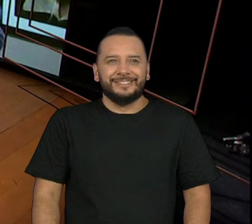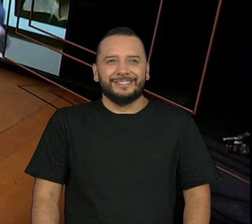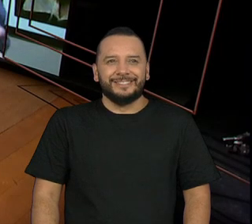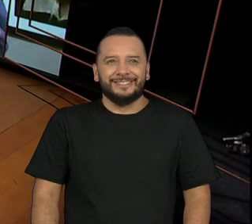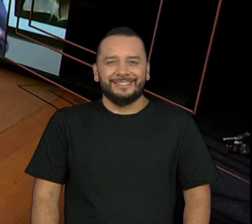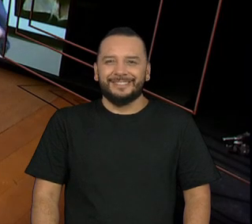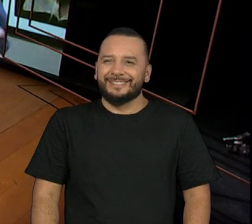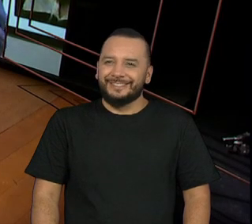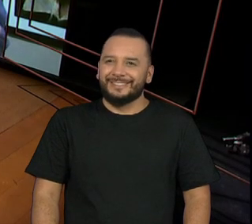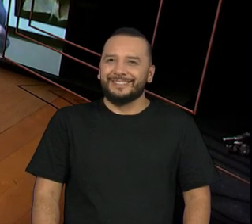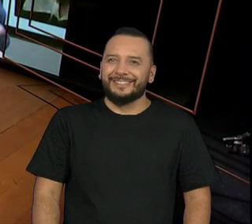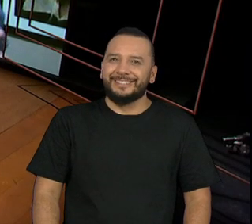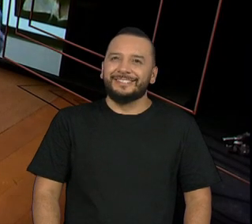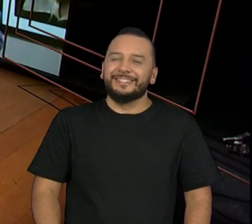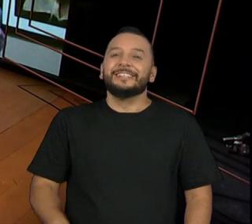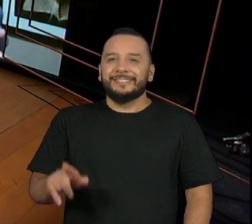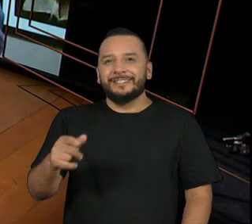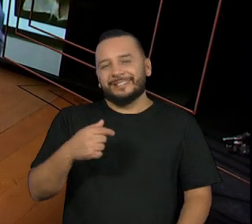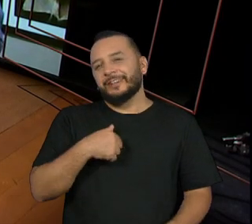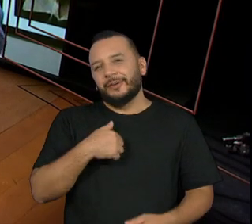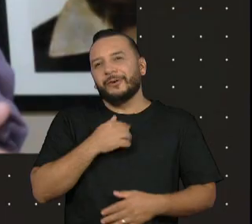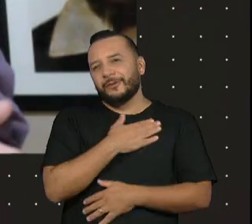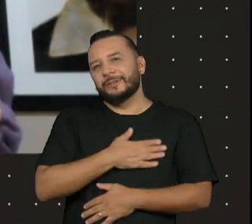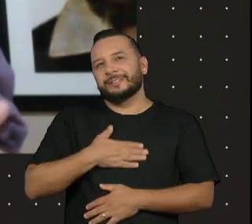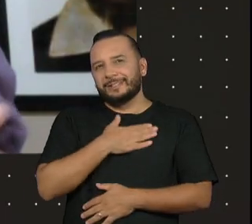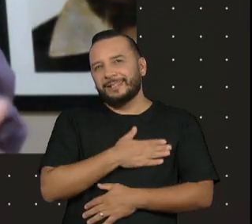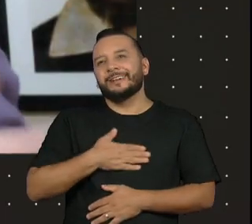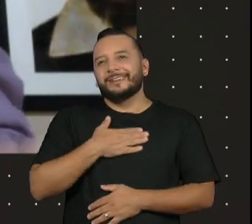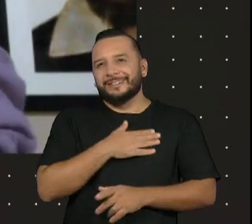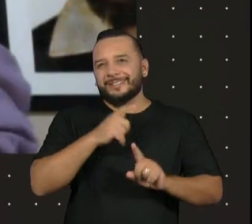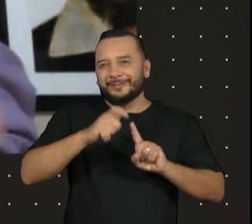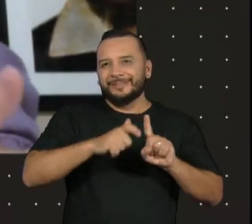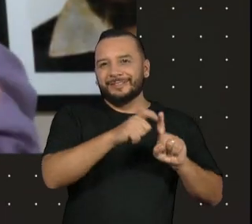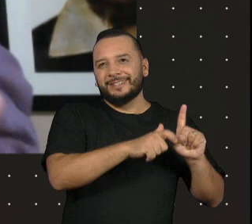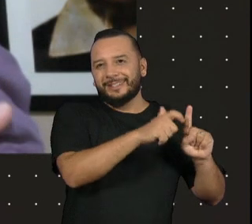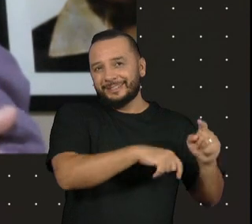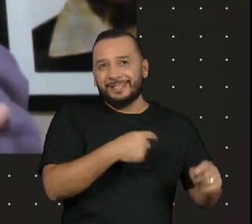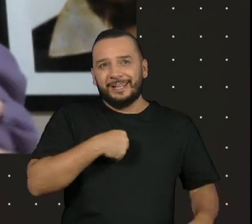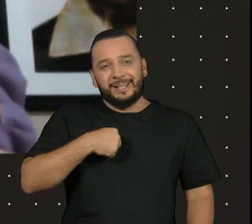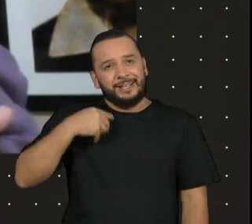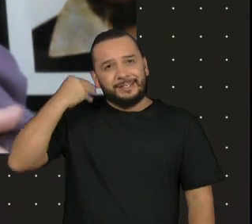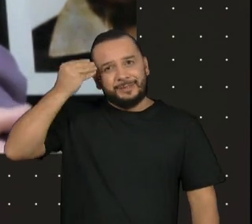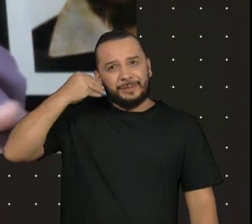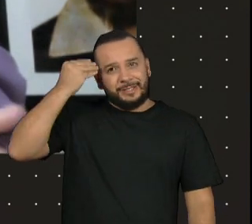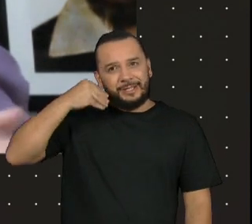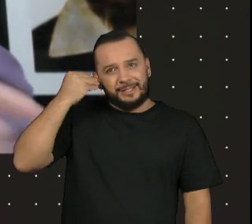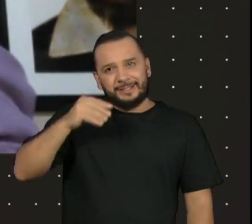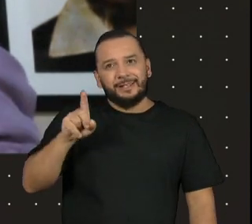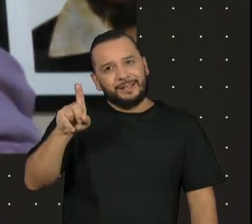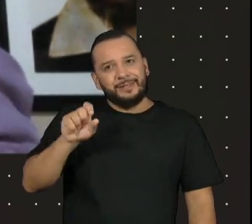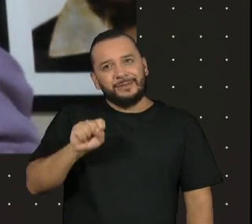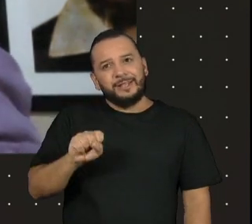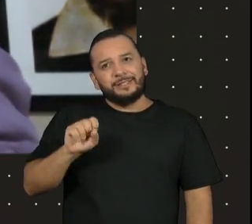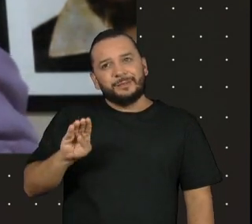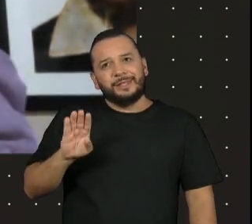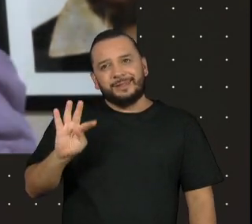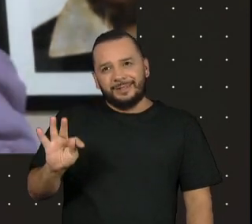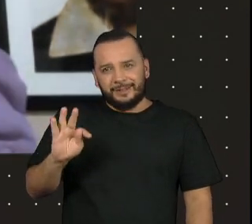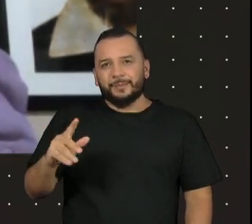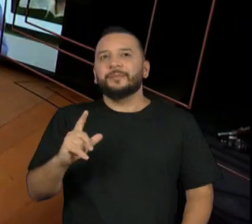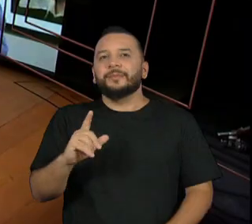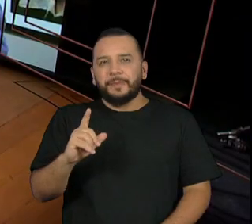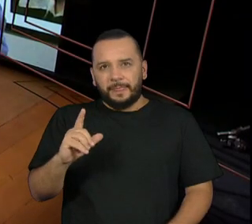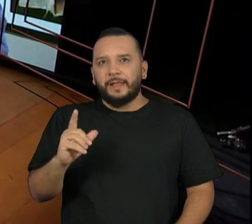Mas é... Sem brincadeira, eu gostei demais mesmo. Era uma experiência da... que sempre teve essa